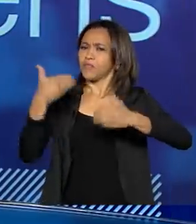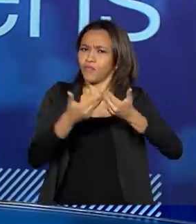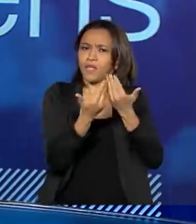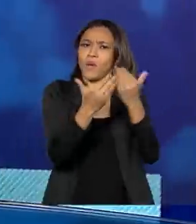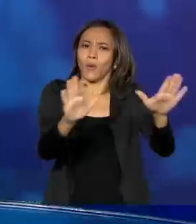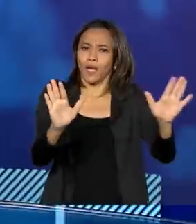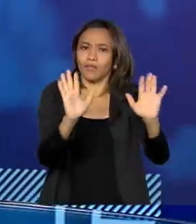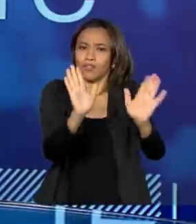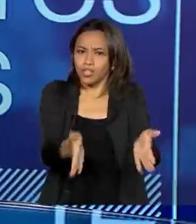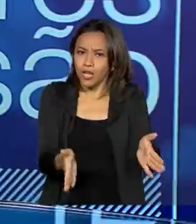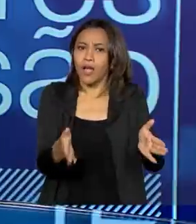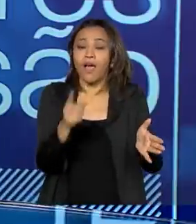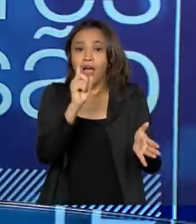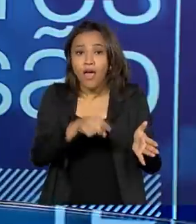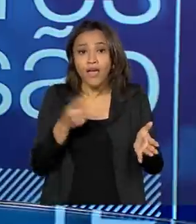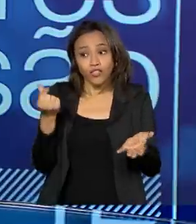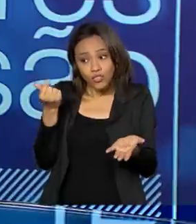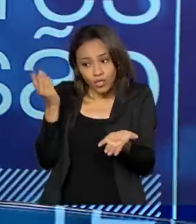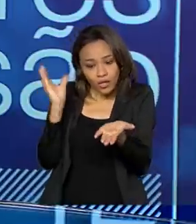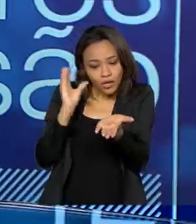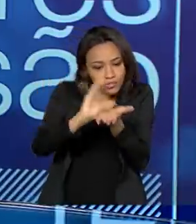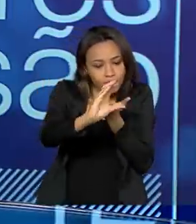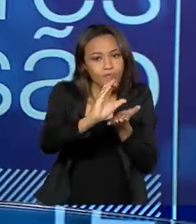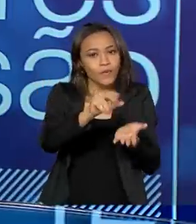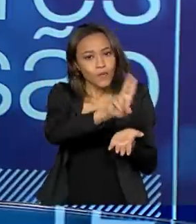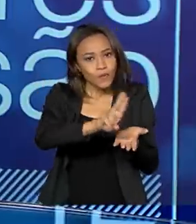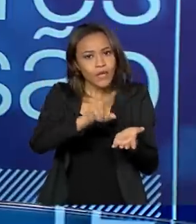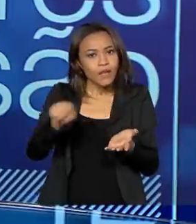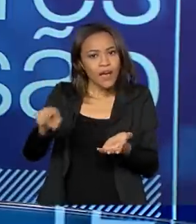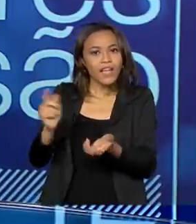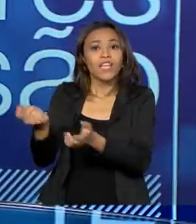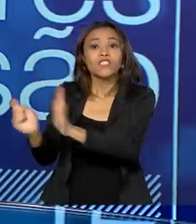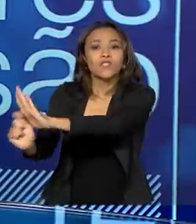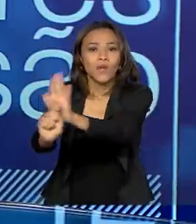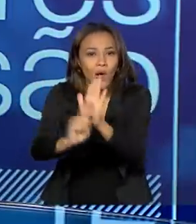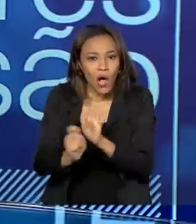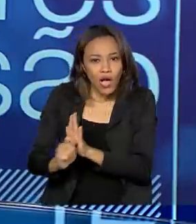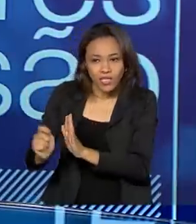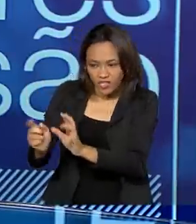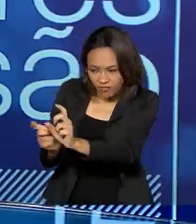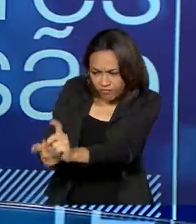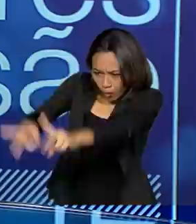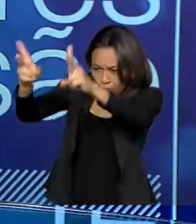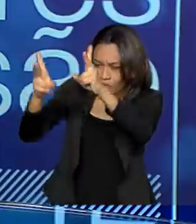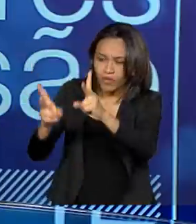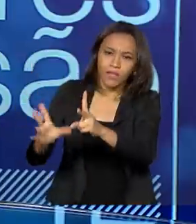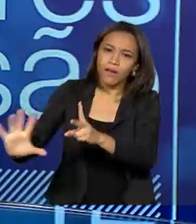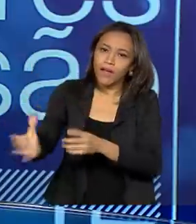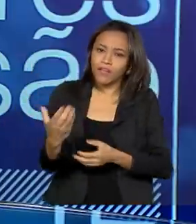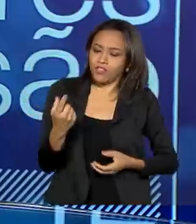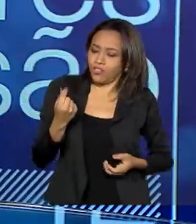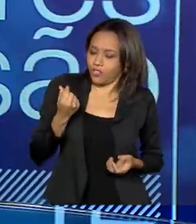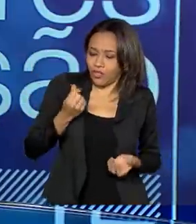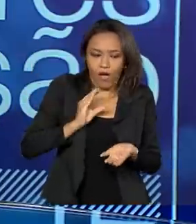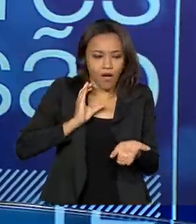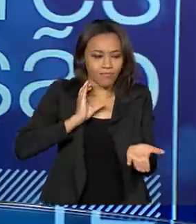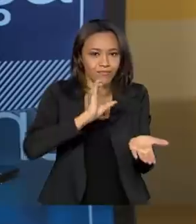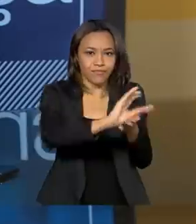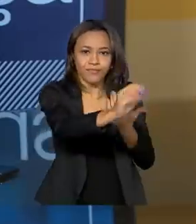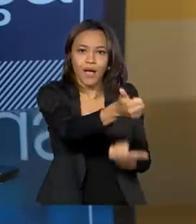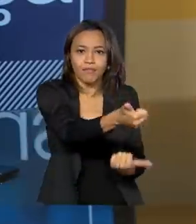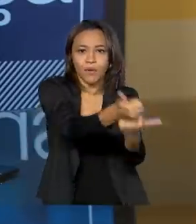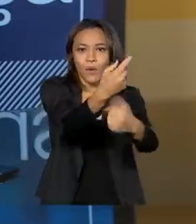está em funcionamento. Foram recursos retirados do tráfico que hoje serve para combater toda a criminalidade organizada. E que deu